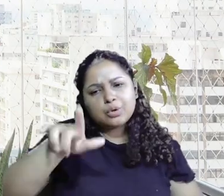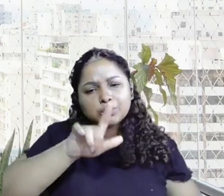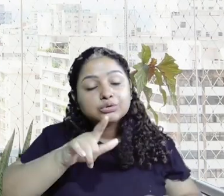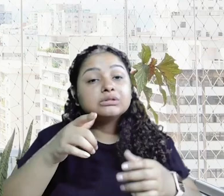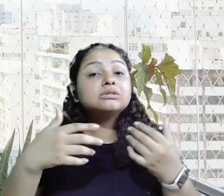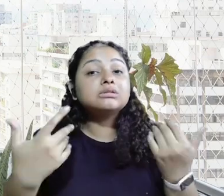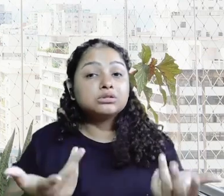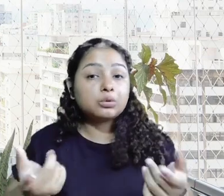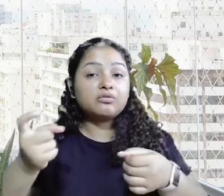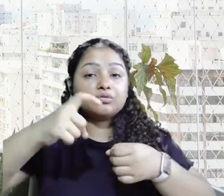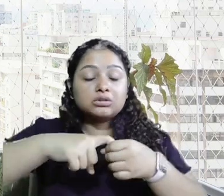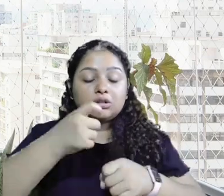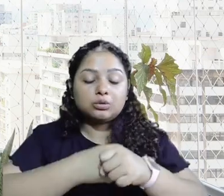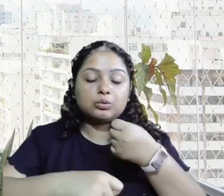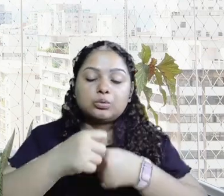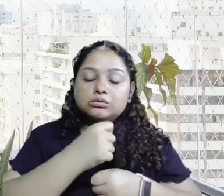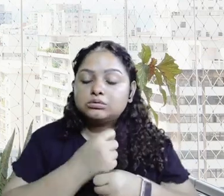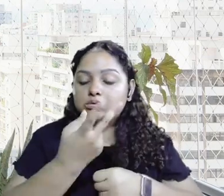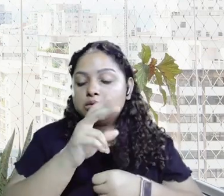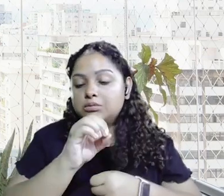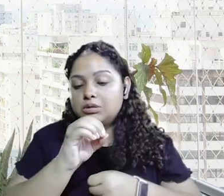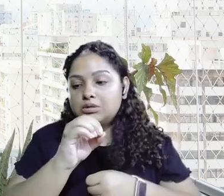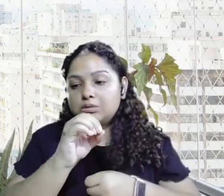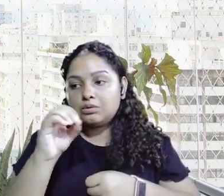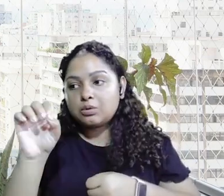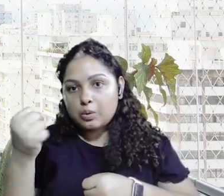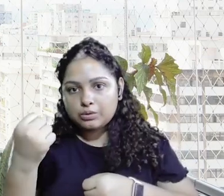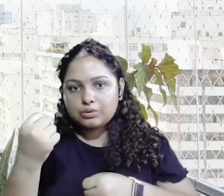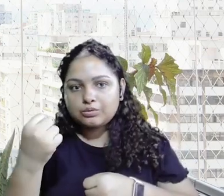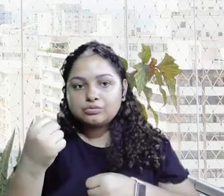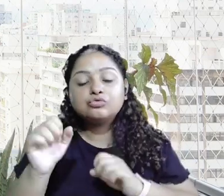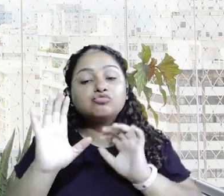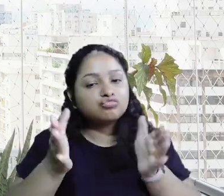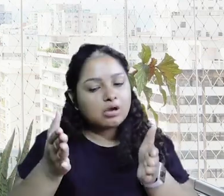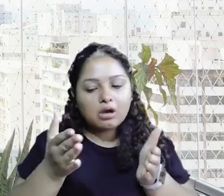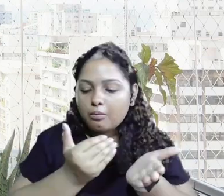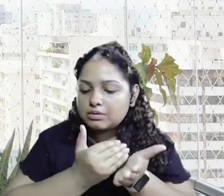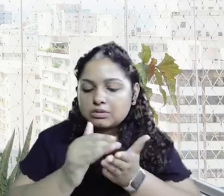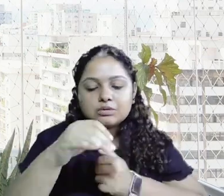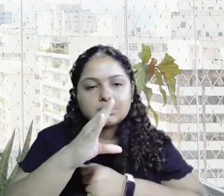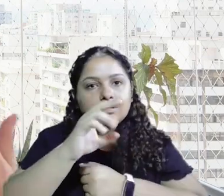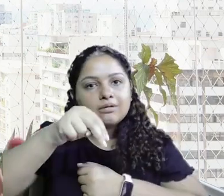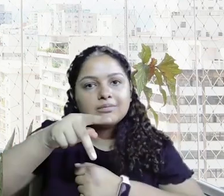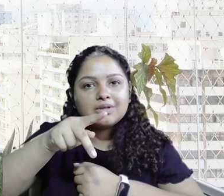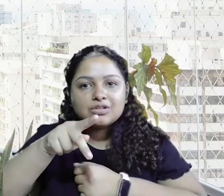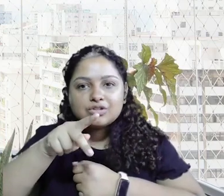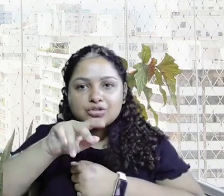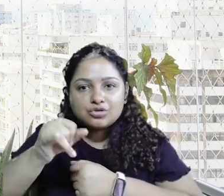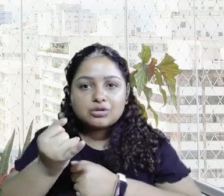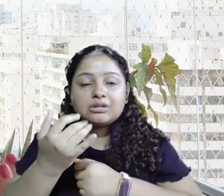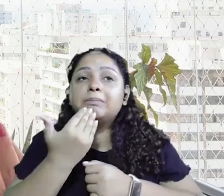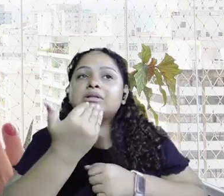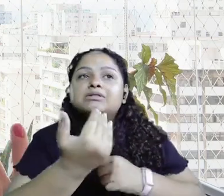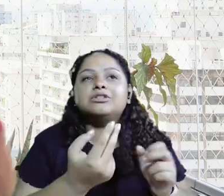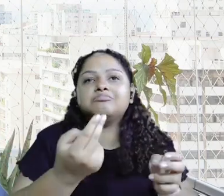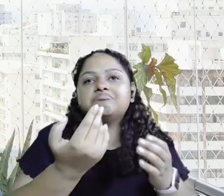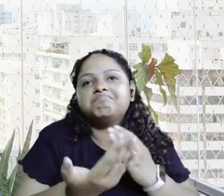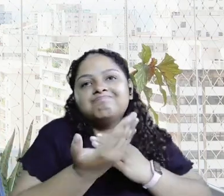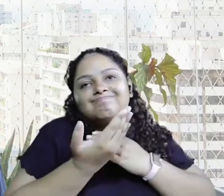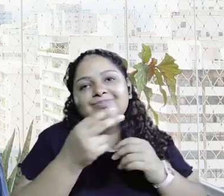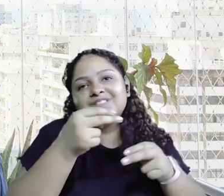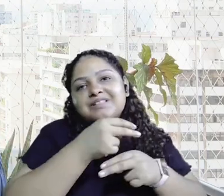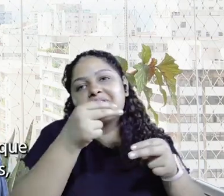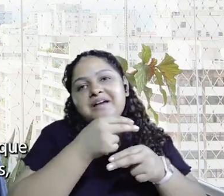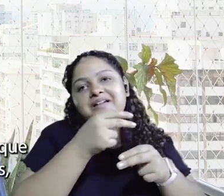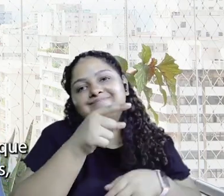aqui, lógico. Então, eu voltei em 2008, já com o CNPJ aberto, e pra onde eu fui? Fui pedir ajuda lá no